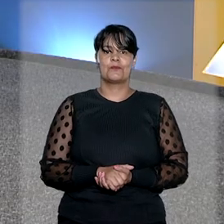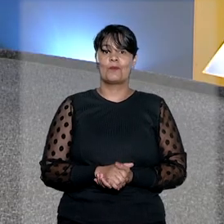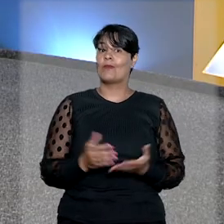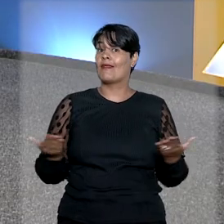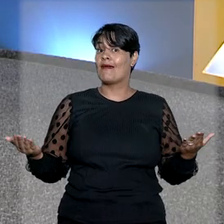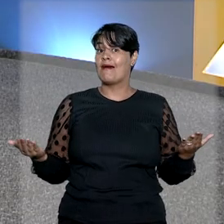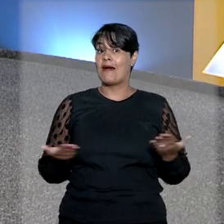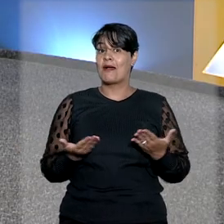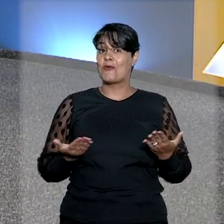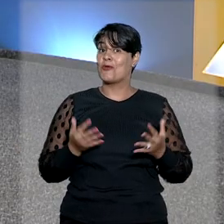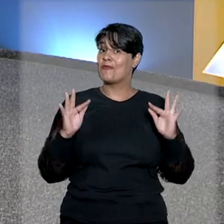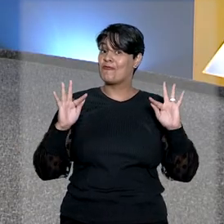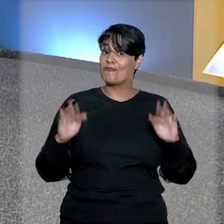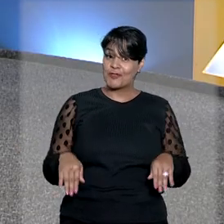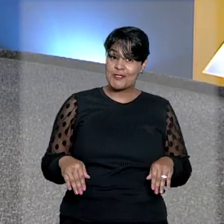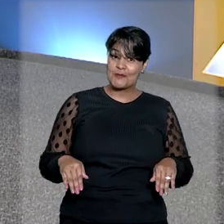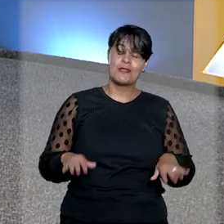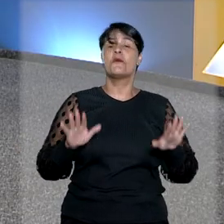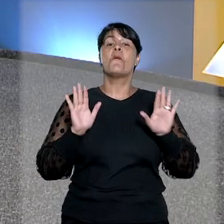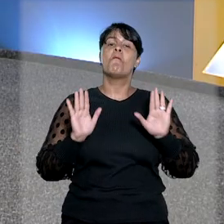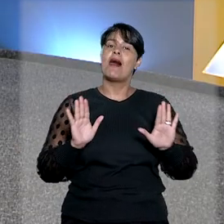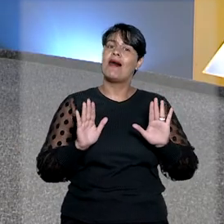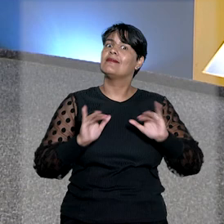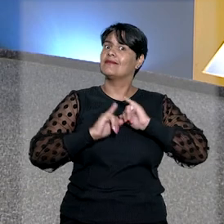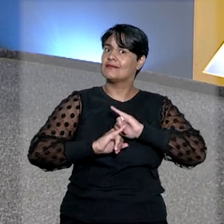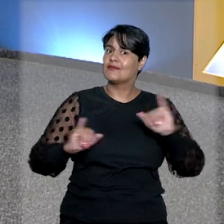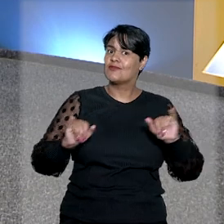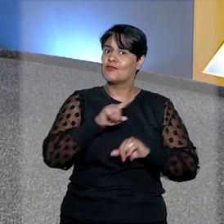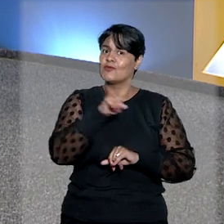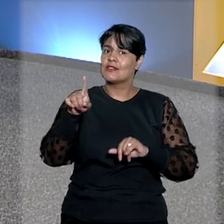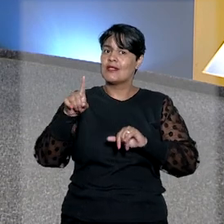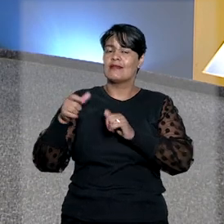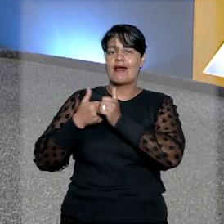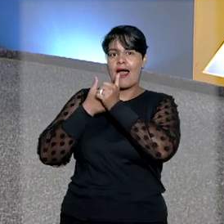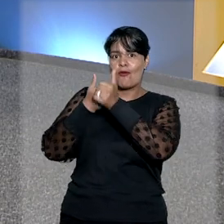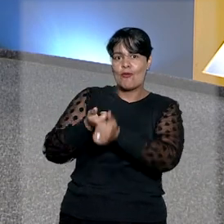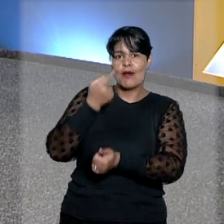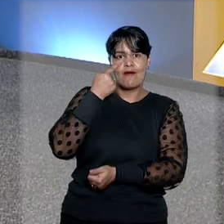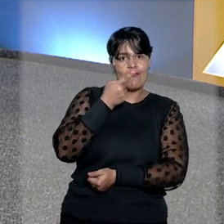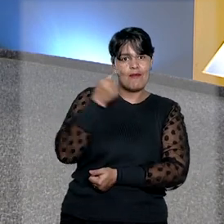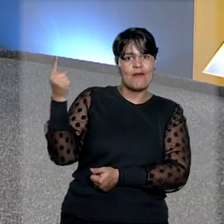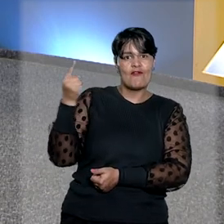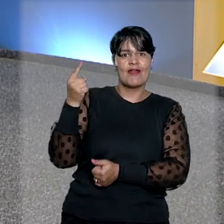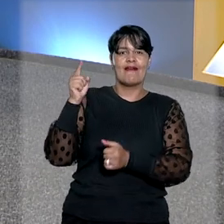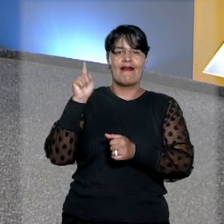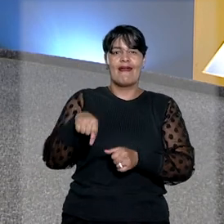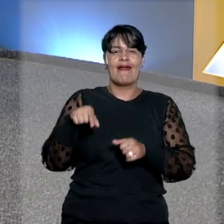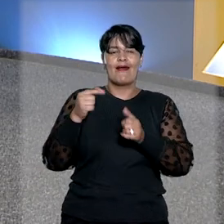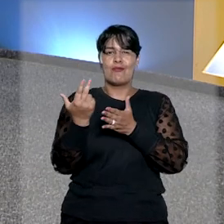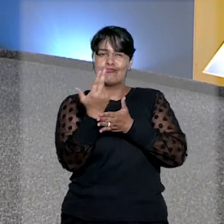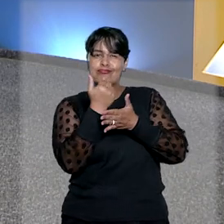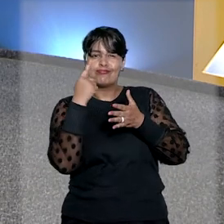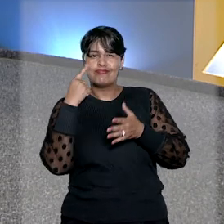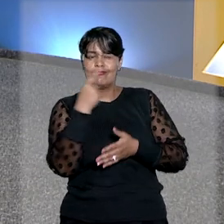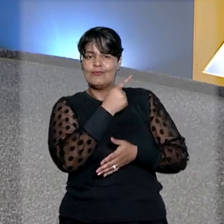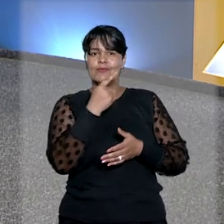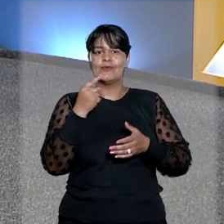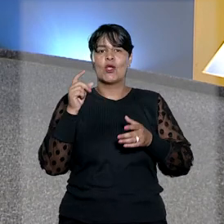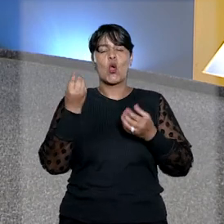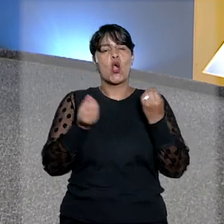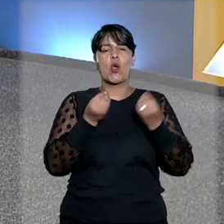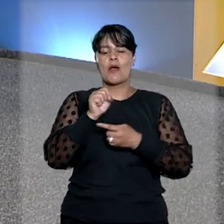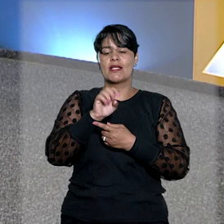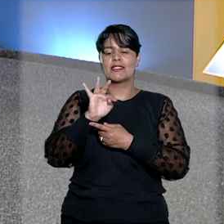encerrar o programa, mas antes, você acompanha na tela as imagens da fachada do STJ em Brasília,